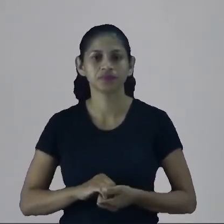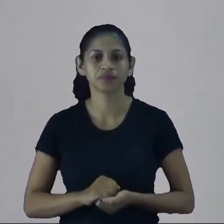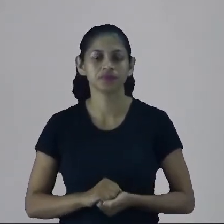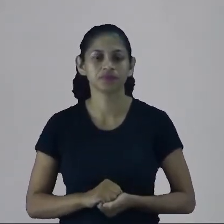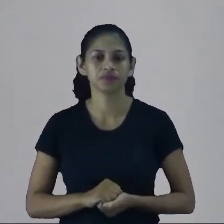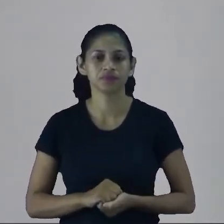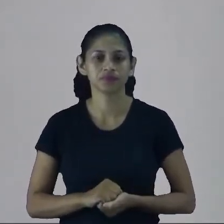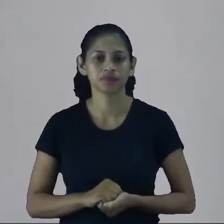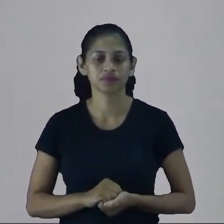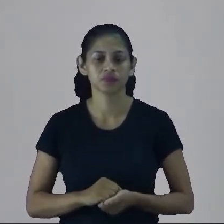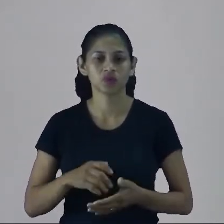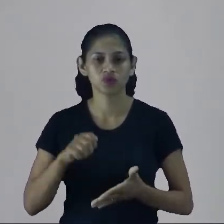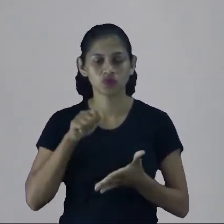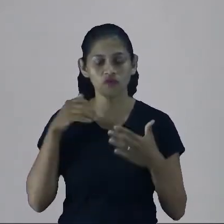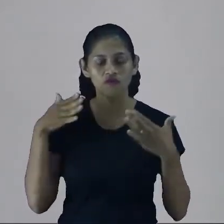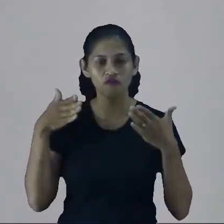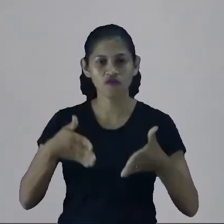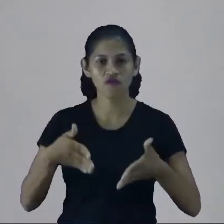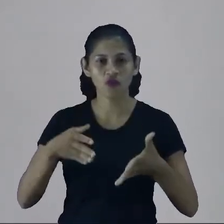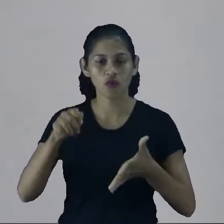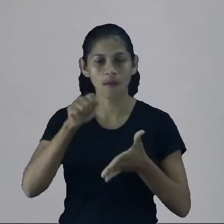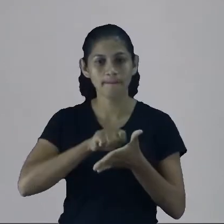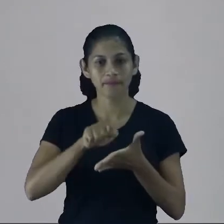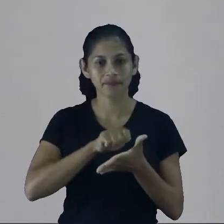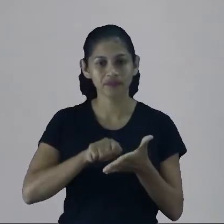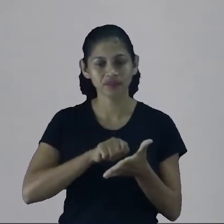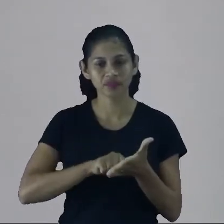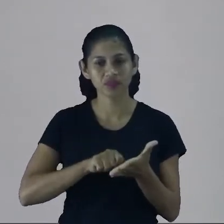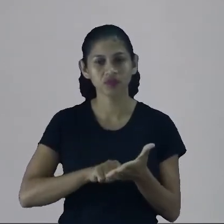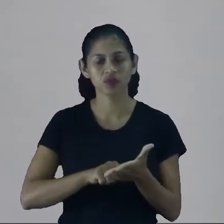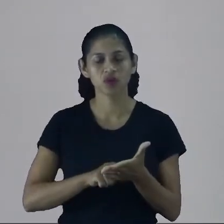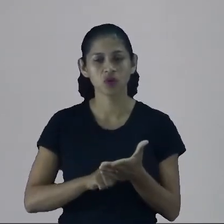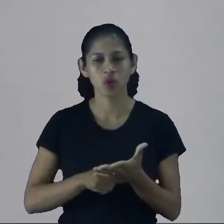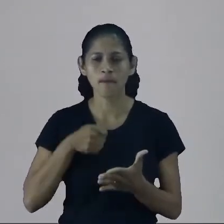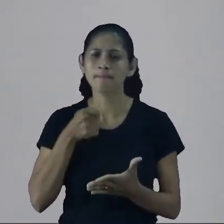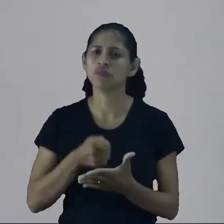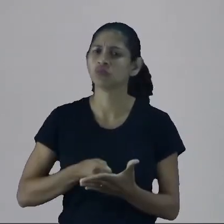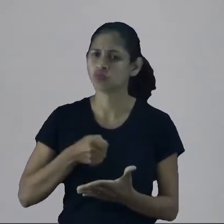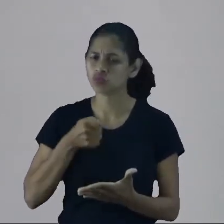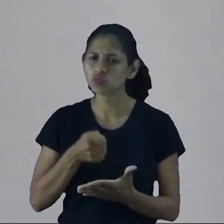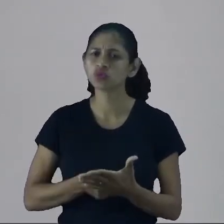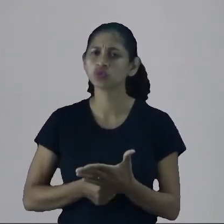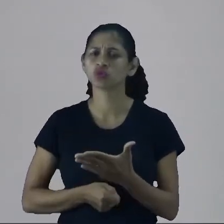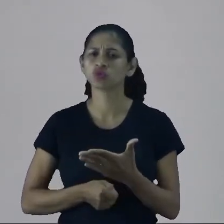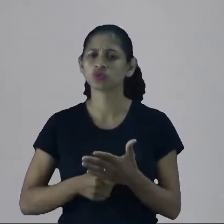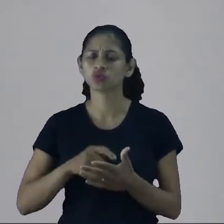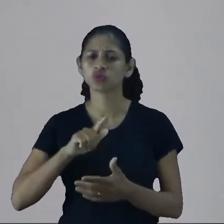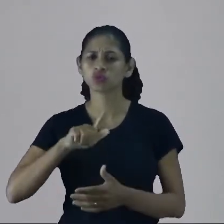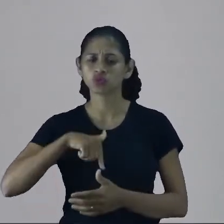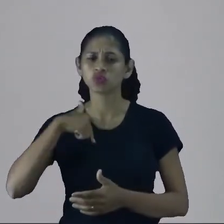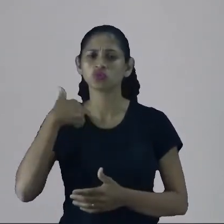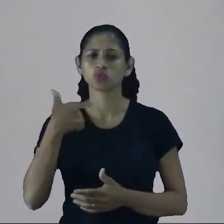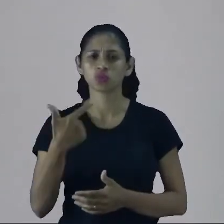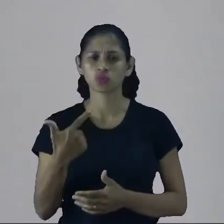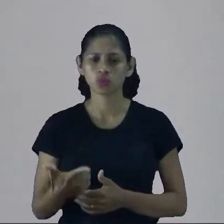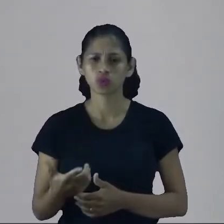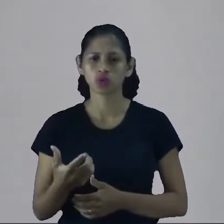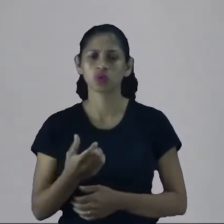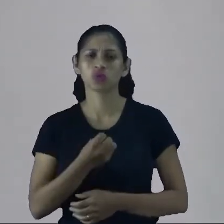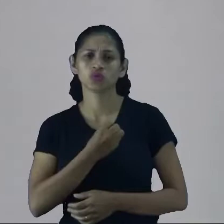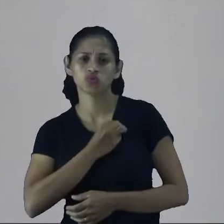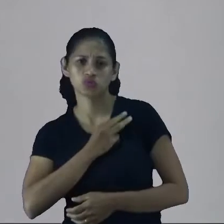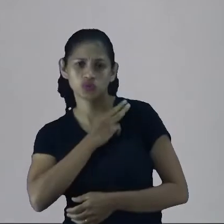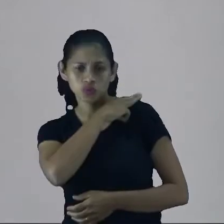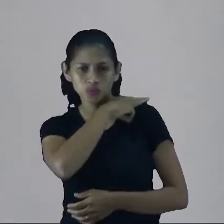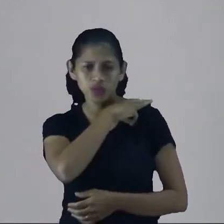escrita, que afinal é um dos eixos que é mais cobrado, principalmente nos próximos segmentos, no ensino